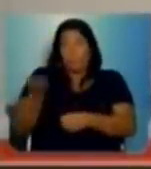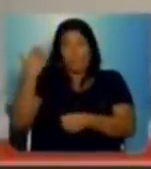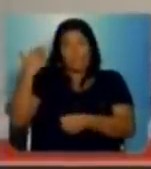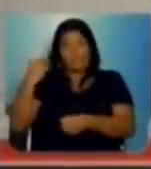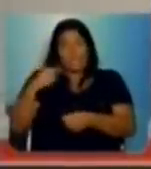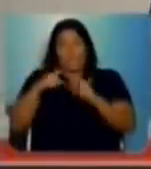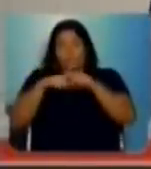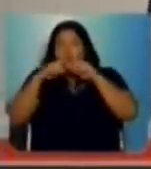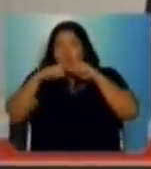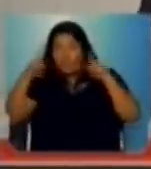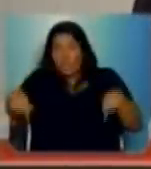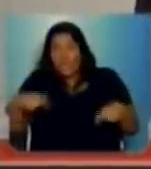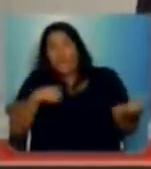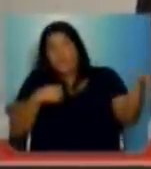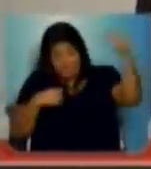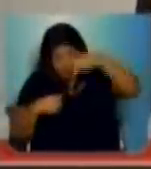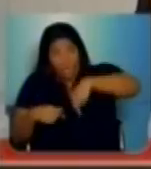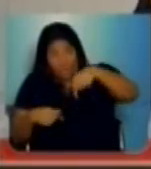Paula Souza,